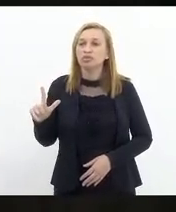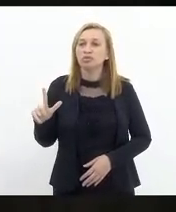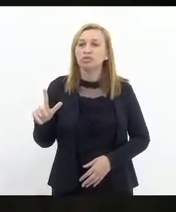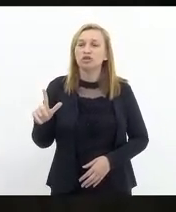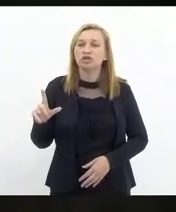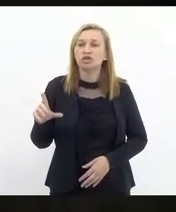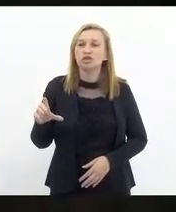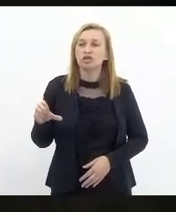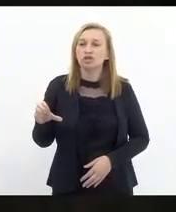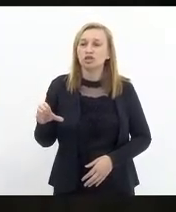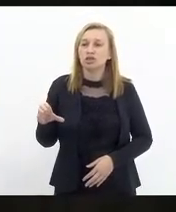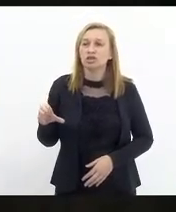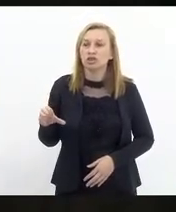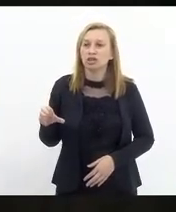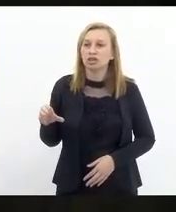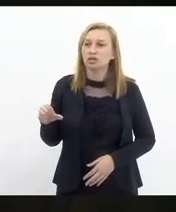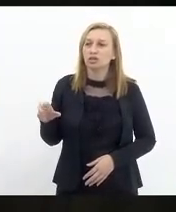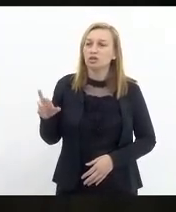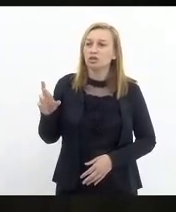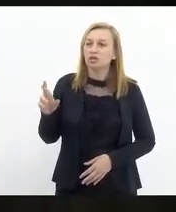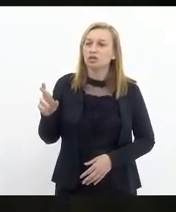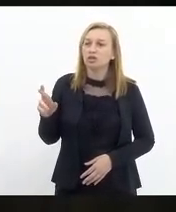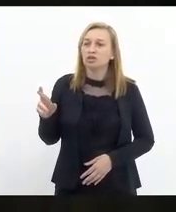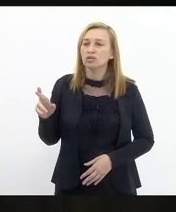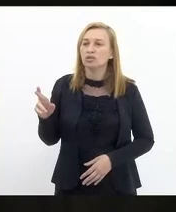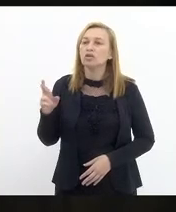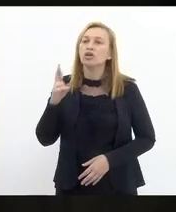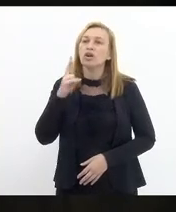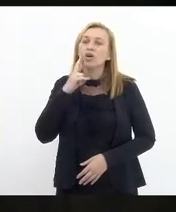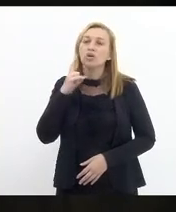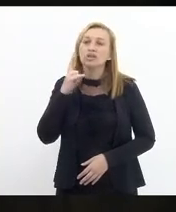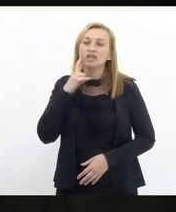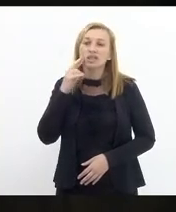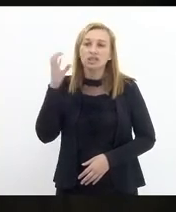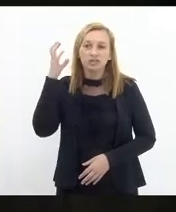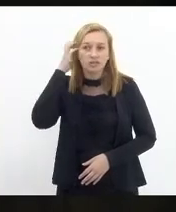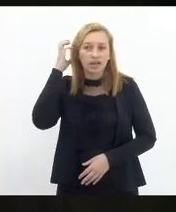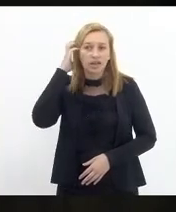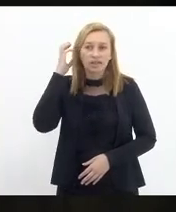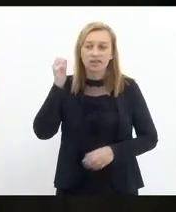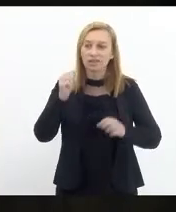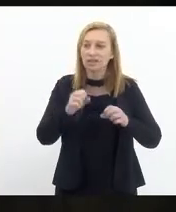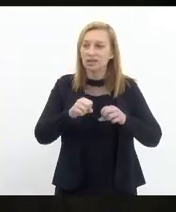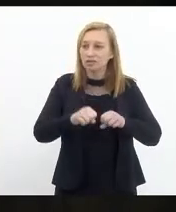Rosane, eu, Rosane Félix, está no plenário virtual,